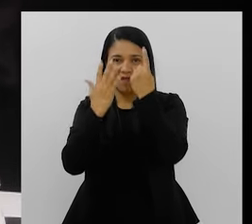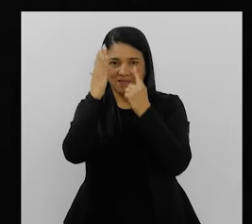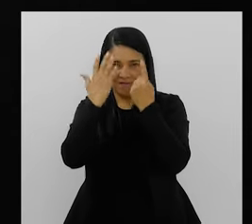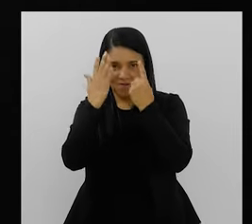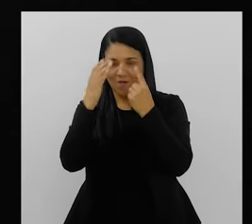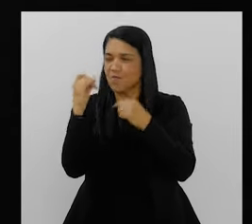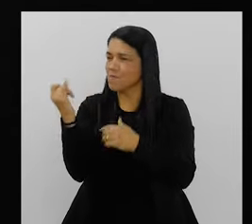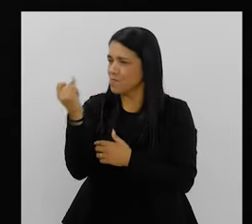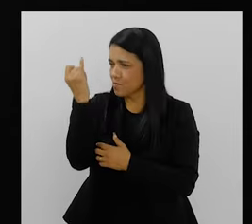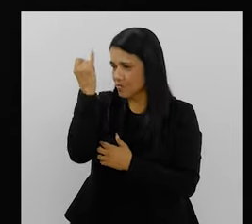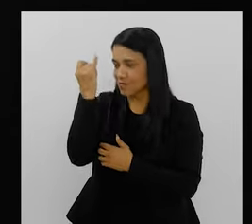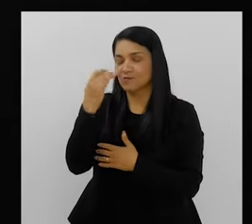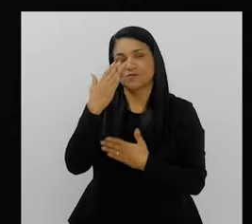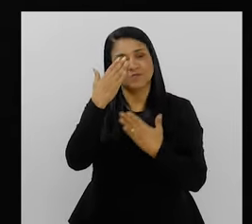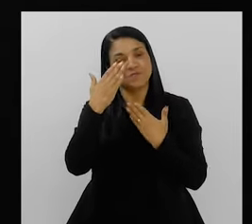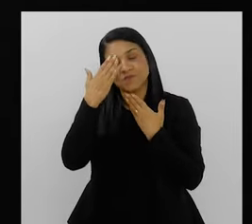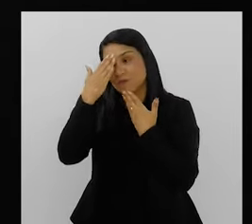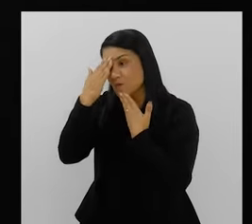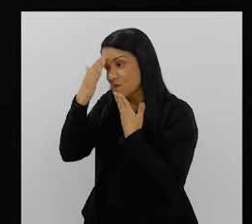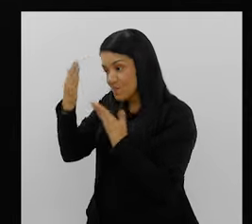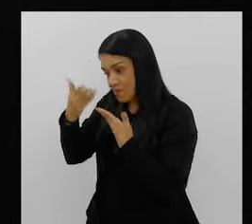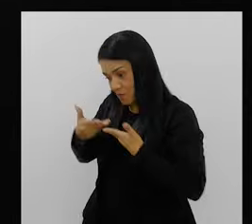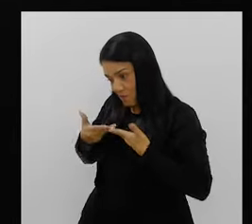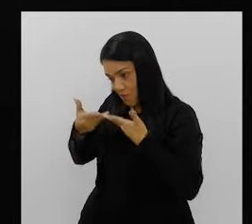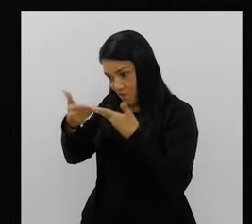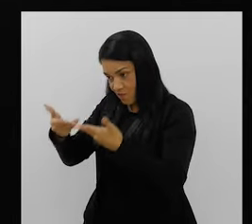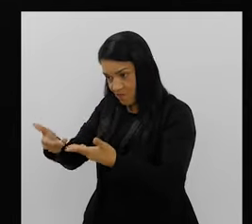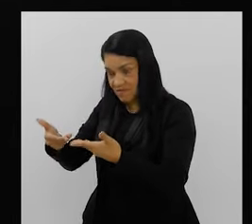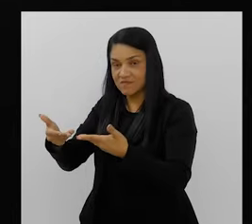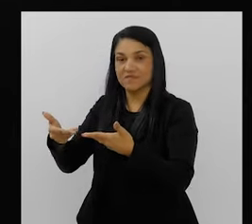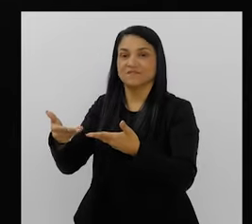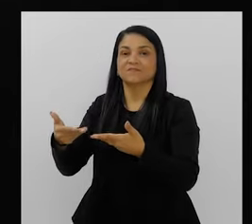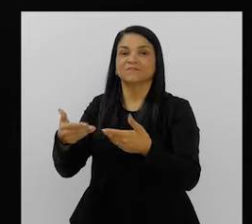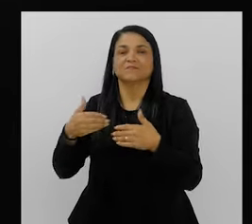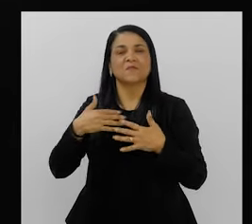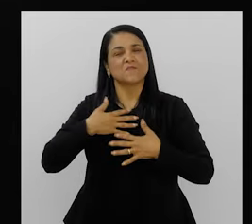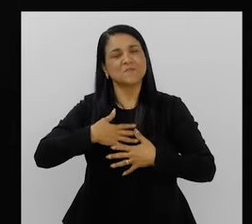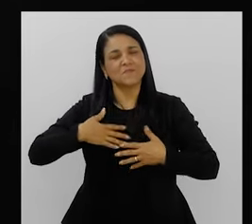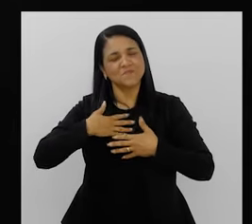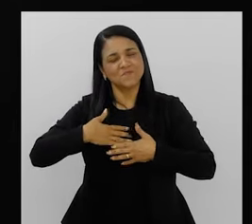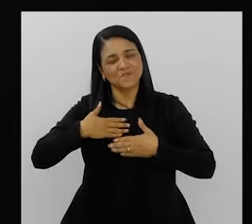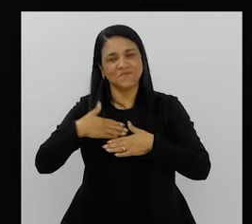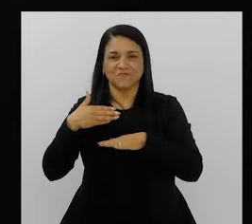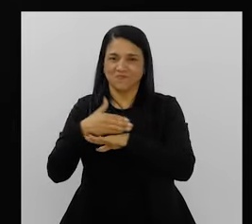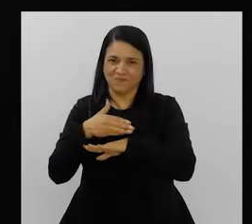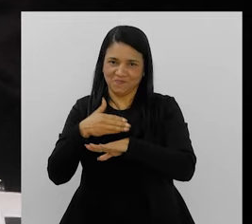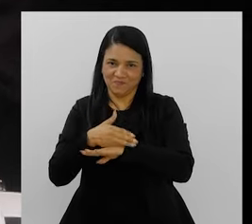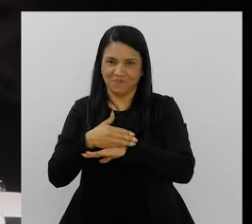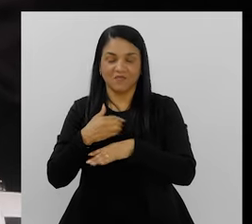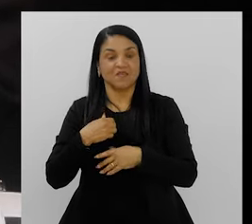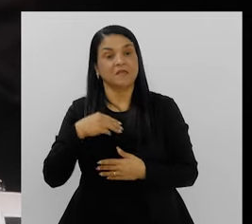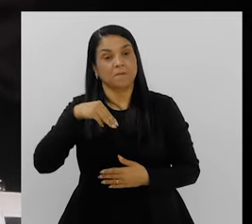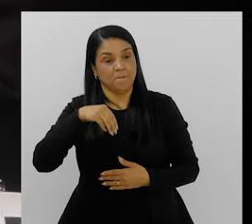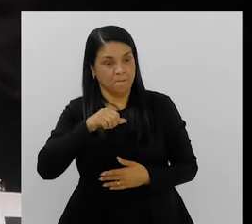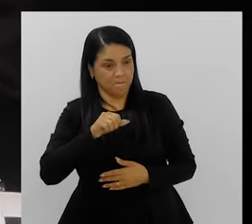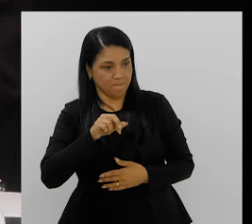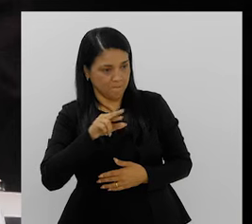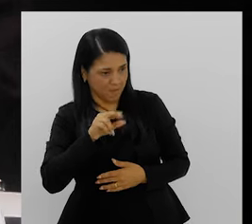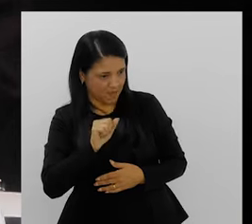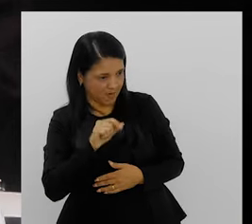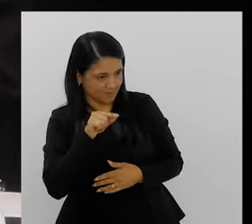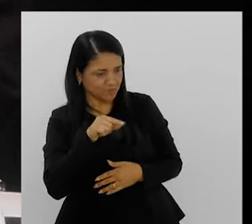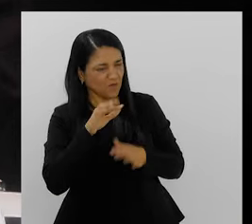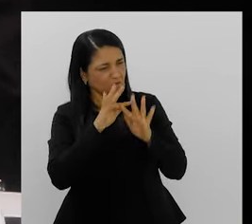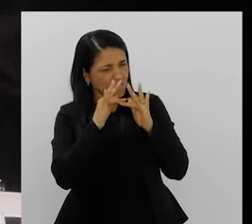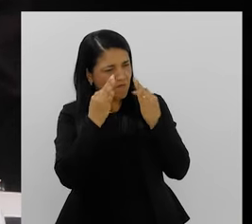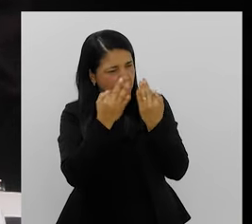Muito obrigada pelo convite, estou muito feliz pelo convite, é um prazer participar. Mara, a